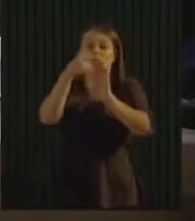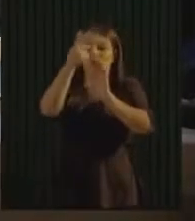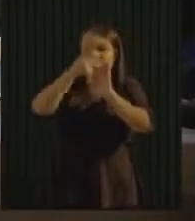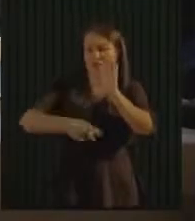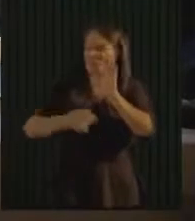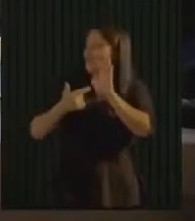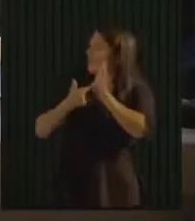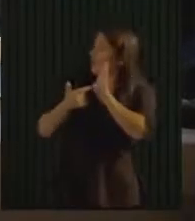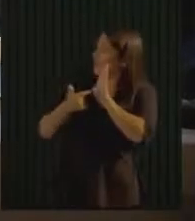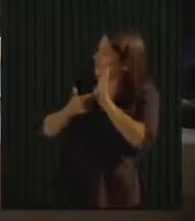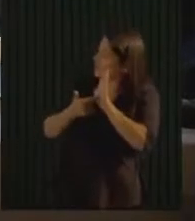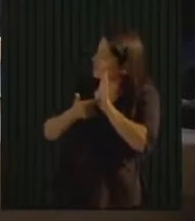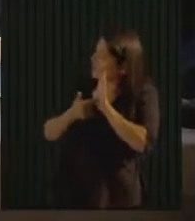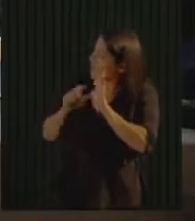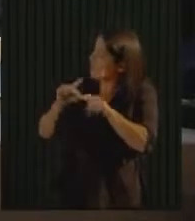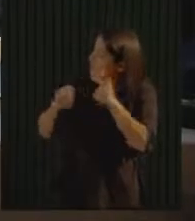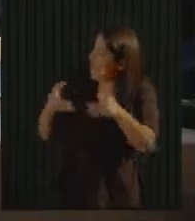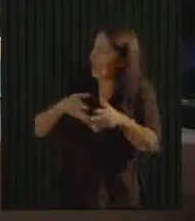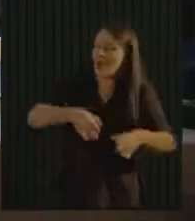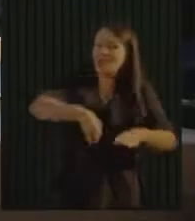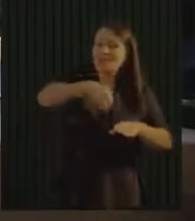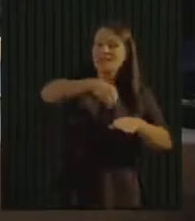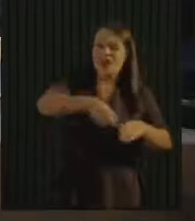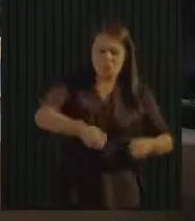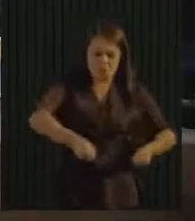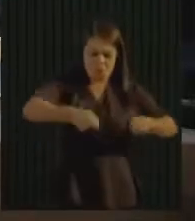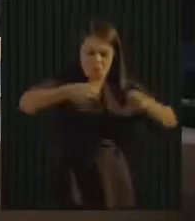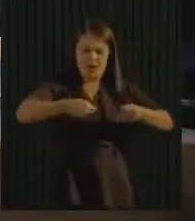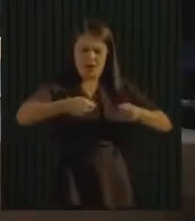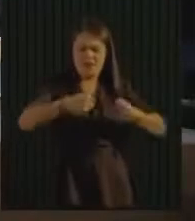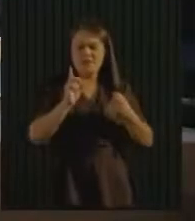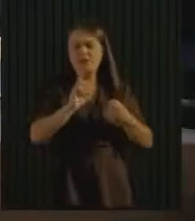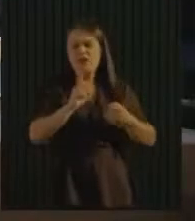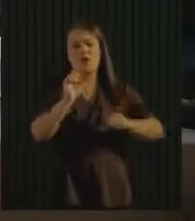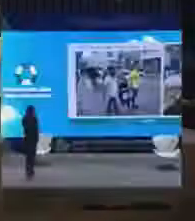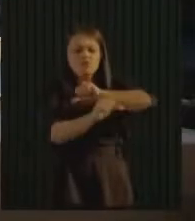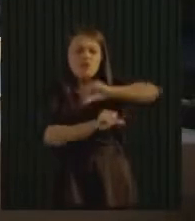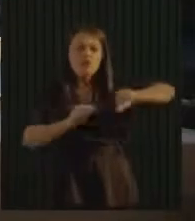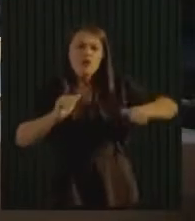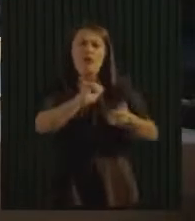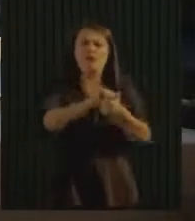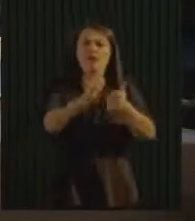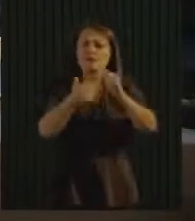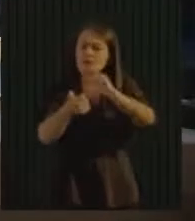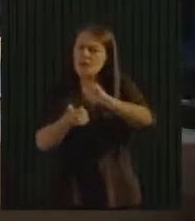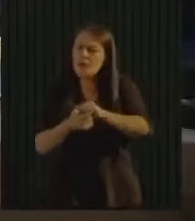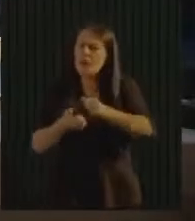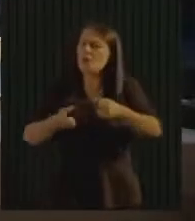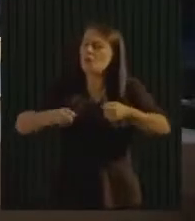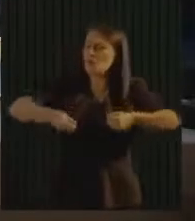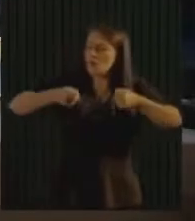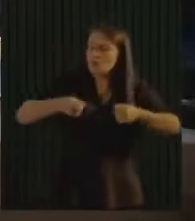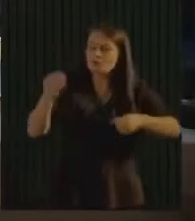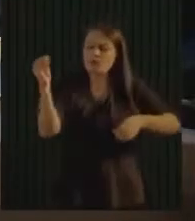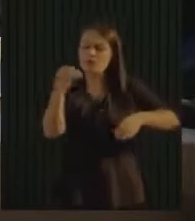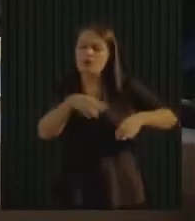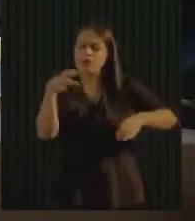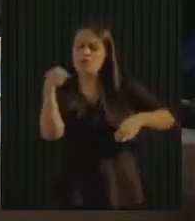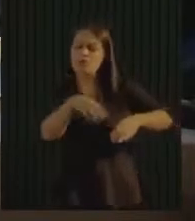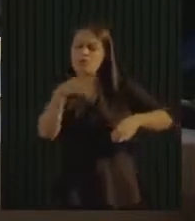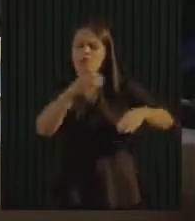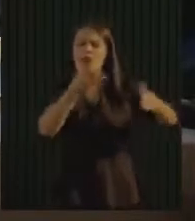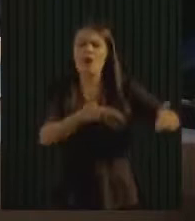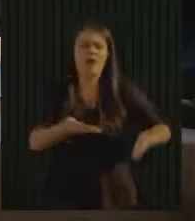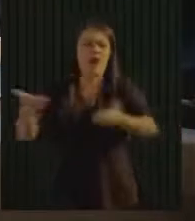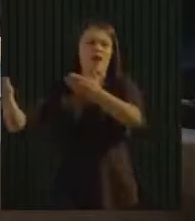bombona livre e com a sacola compostável para a gente validar esse modelo. Foi super bem aceito, o material está funcionando bem